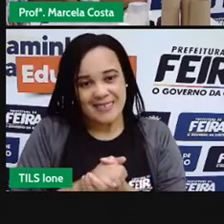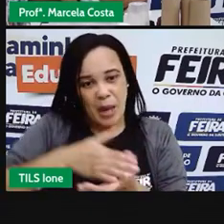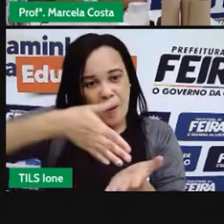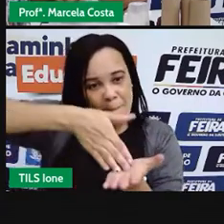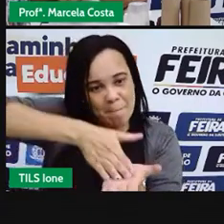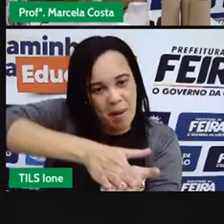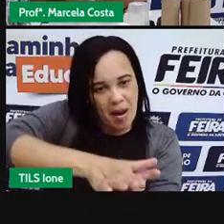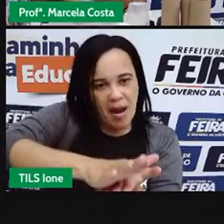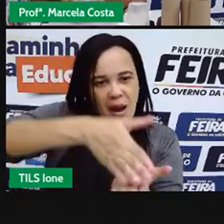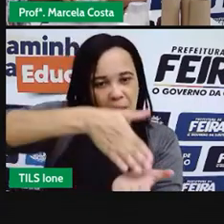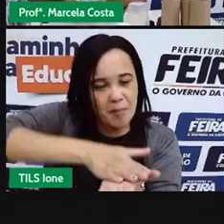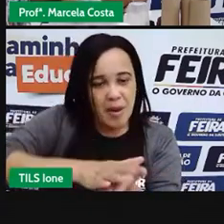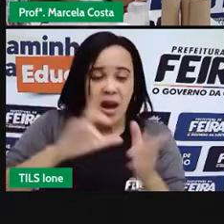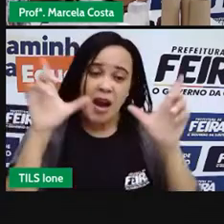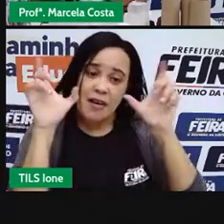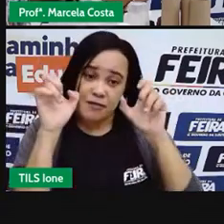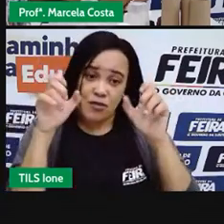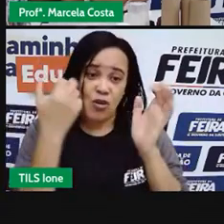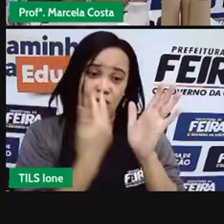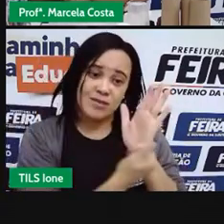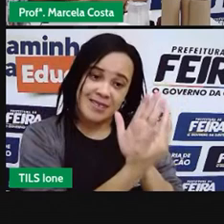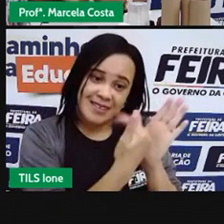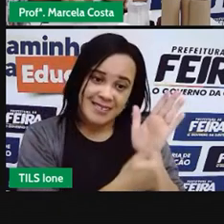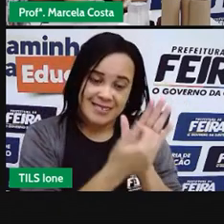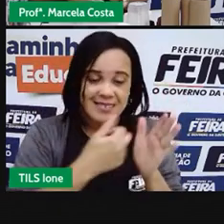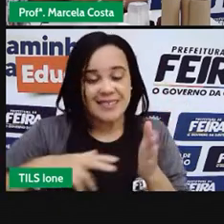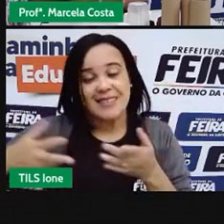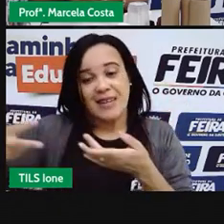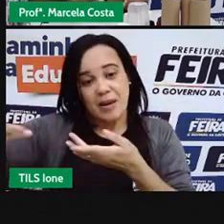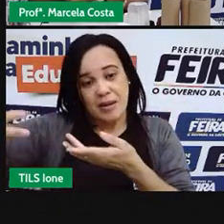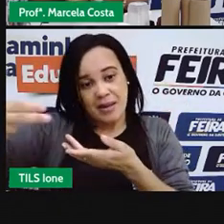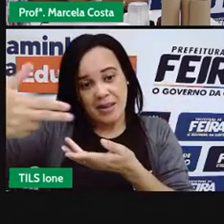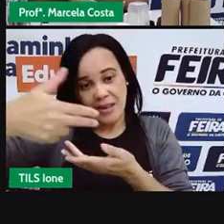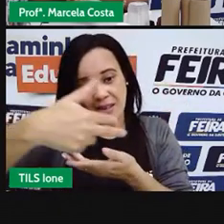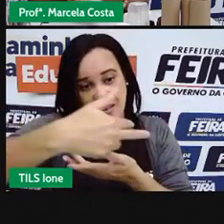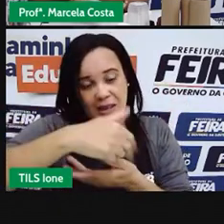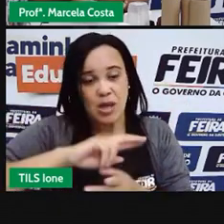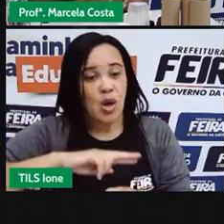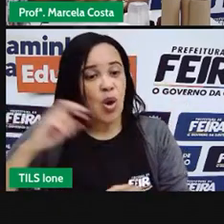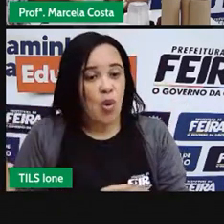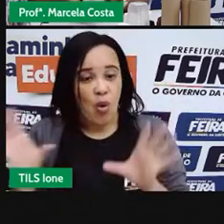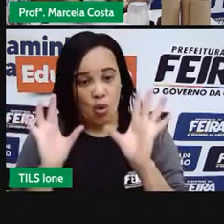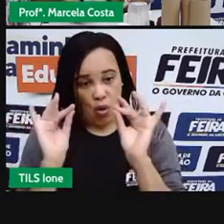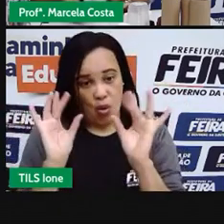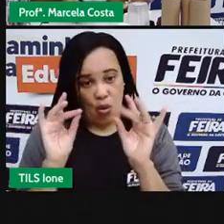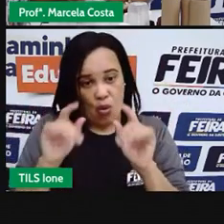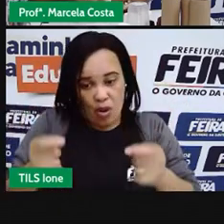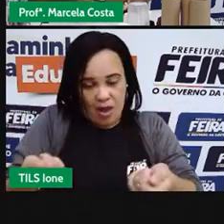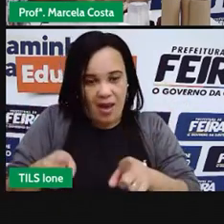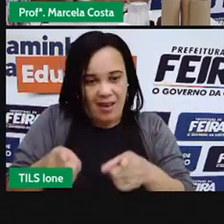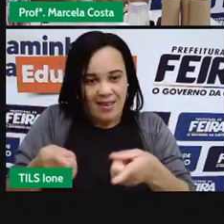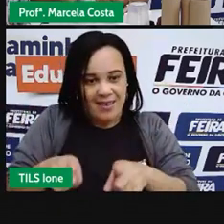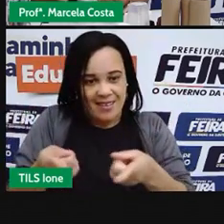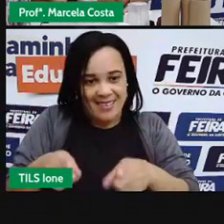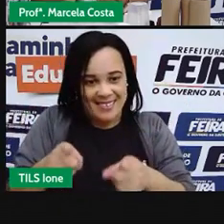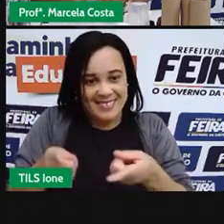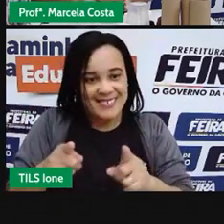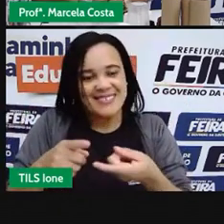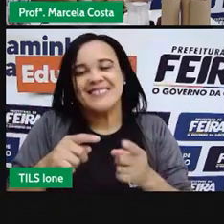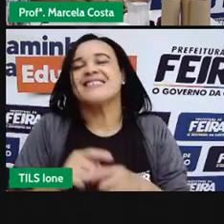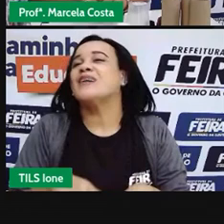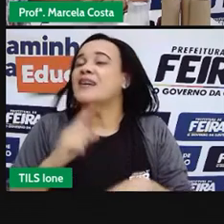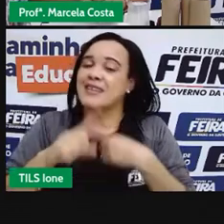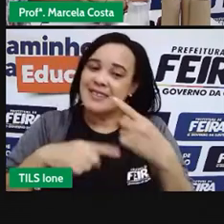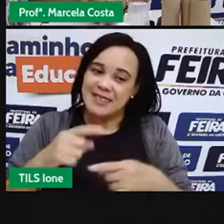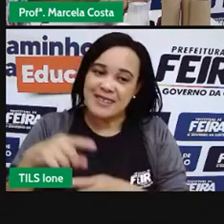das imagens dos personagens, recortar e colar num palito de churrasco, num palito de picolé e fazer ali